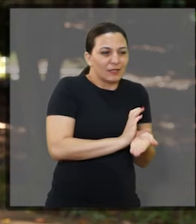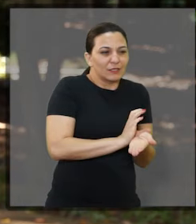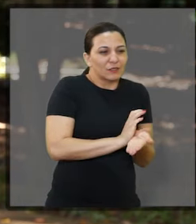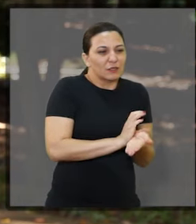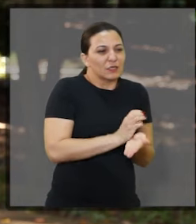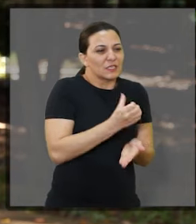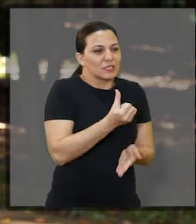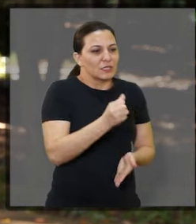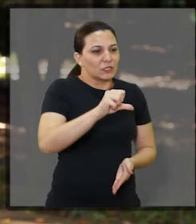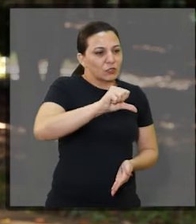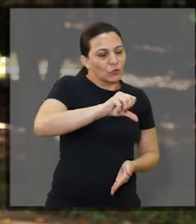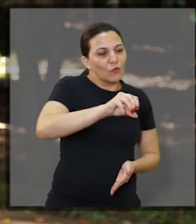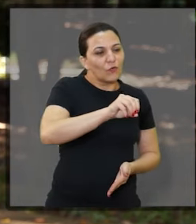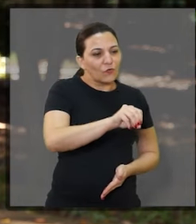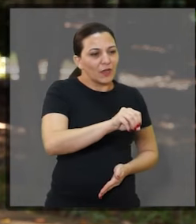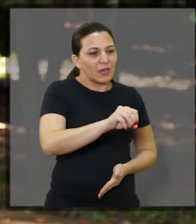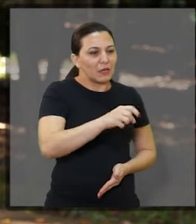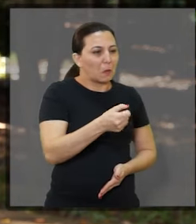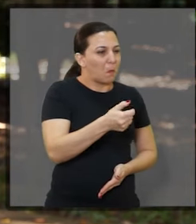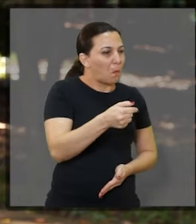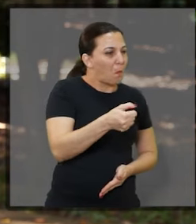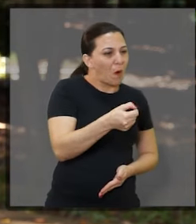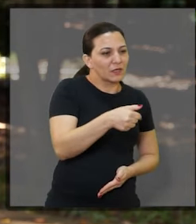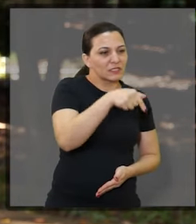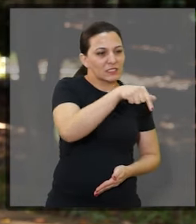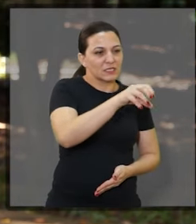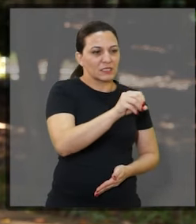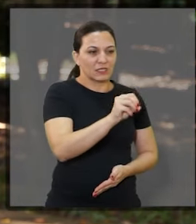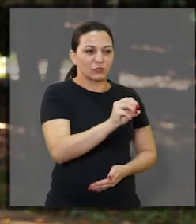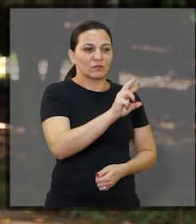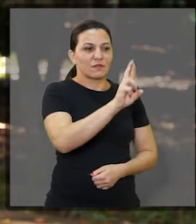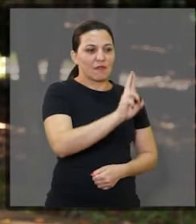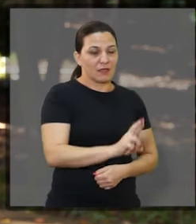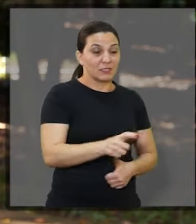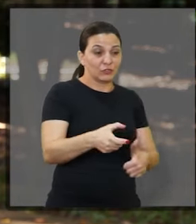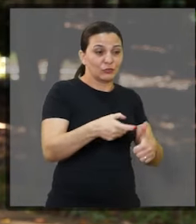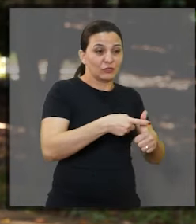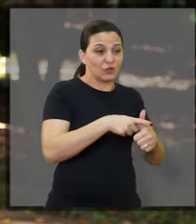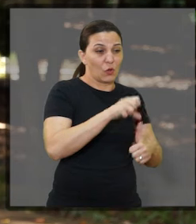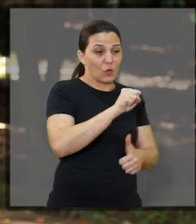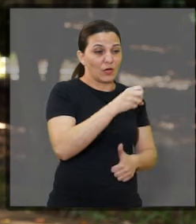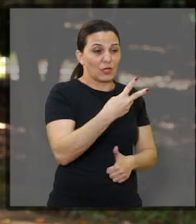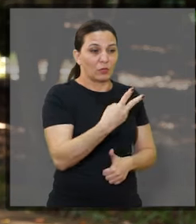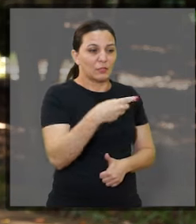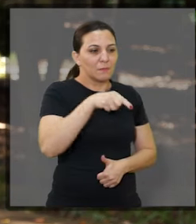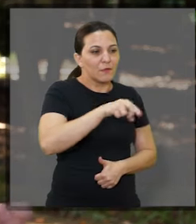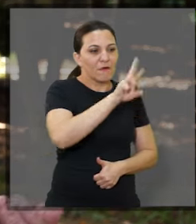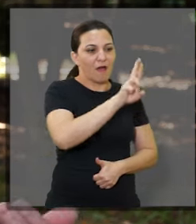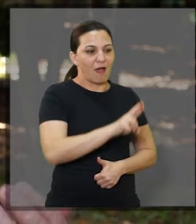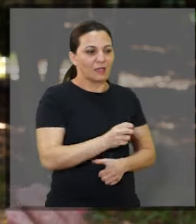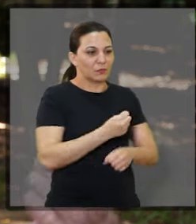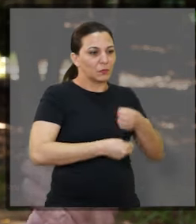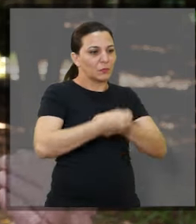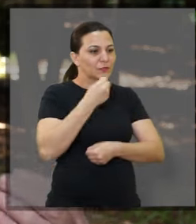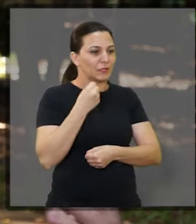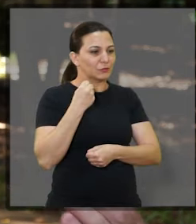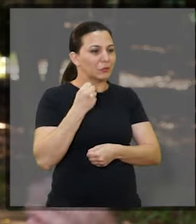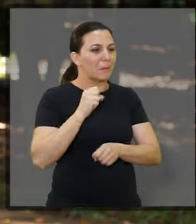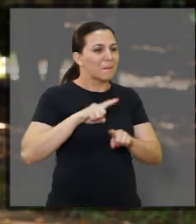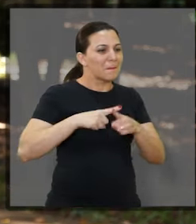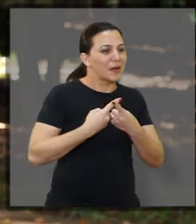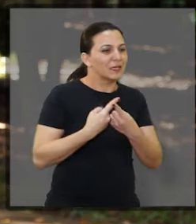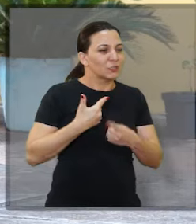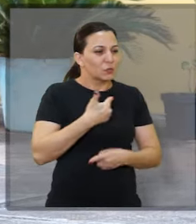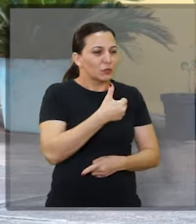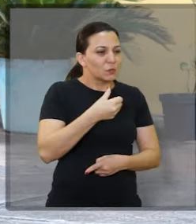690 quase R 700 mil. Então, um déficit de R$ 82 mil no ano passado. Déficit que já vem se acumulando desde